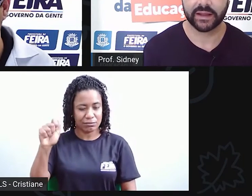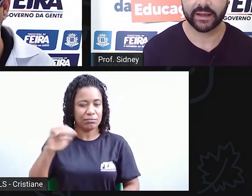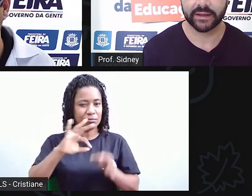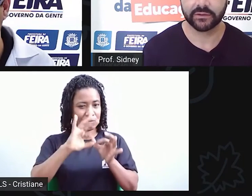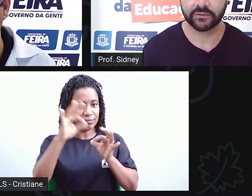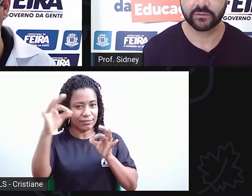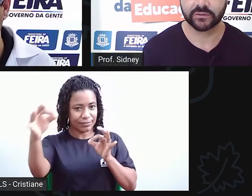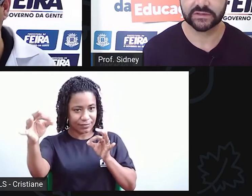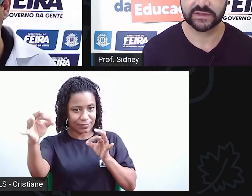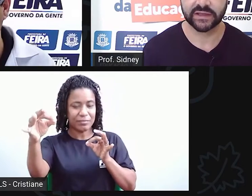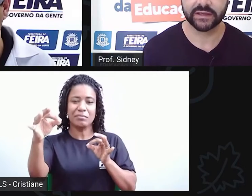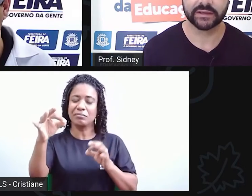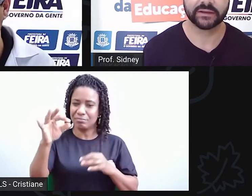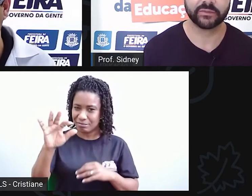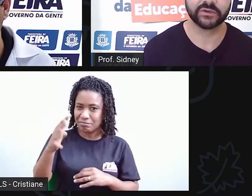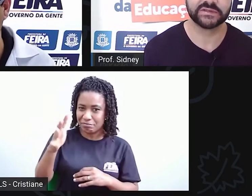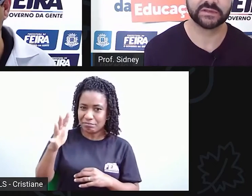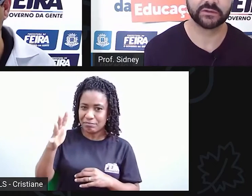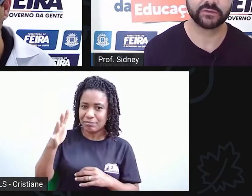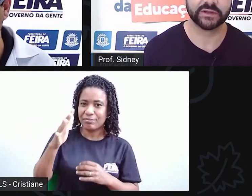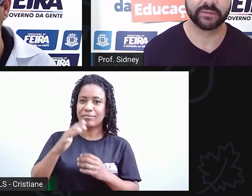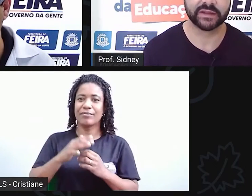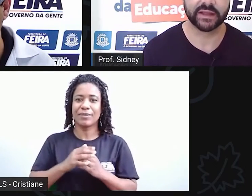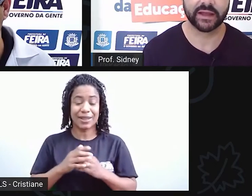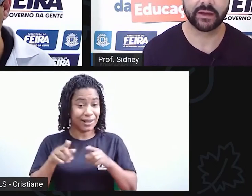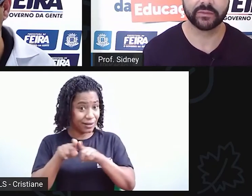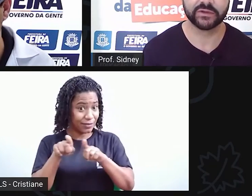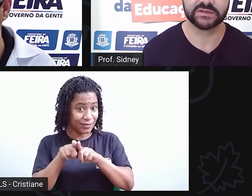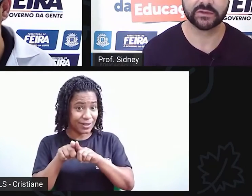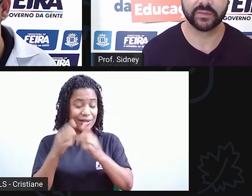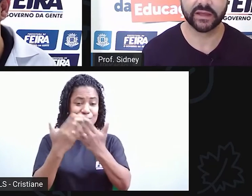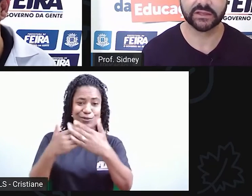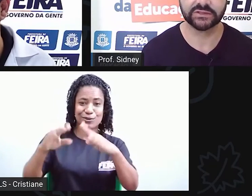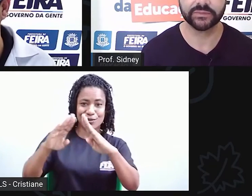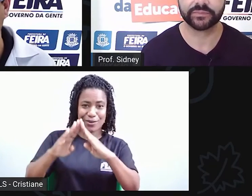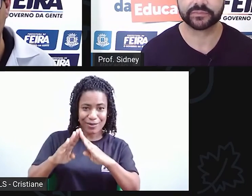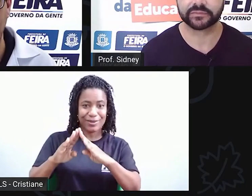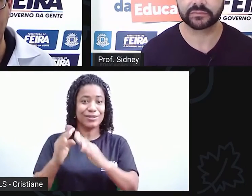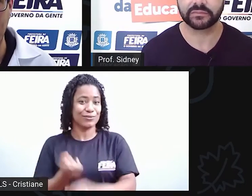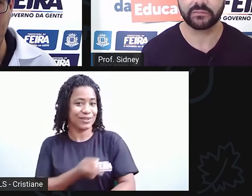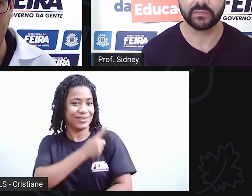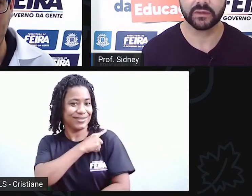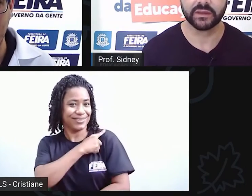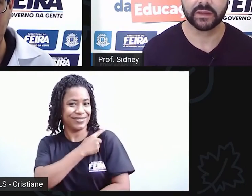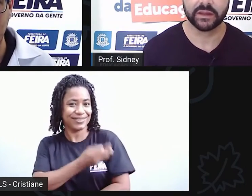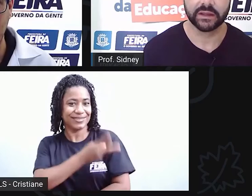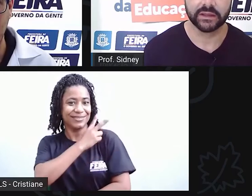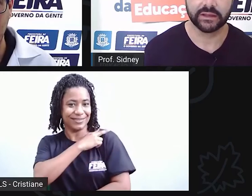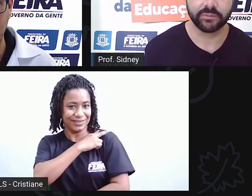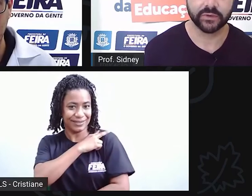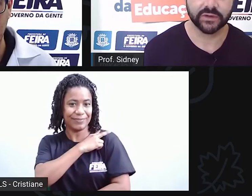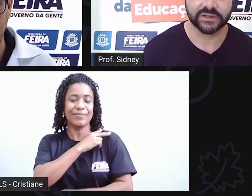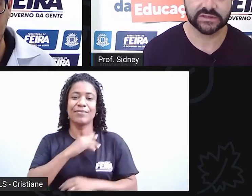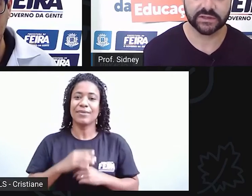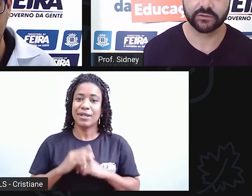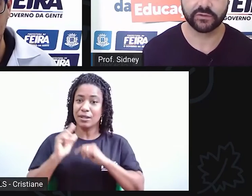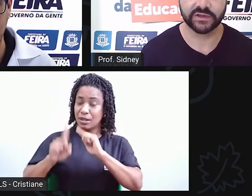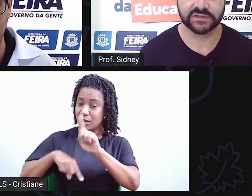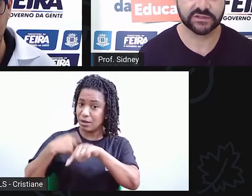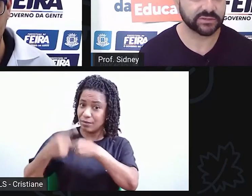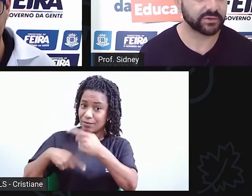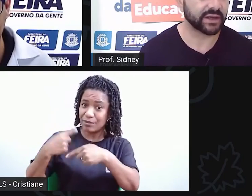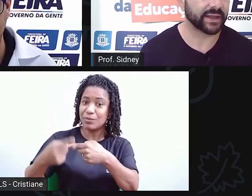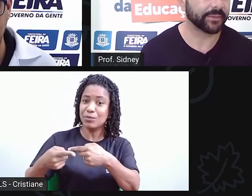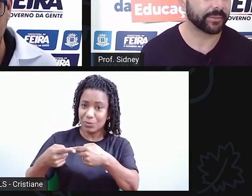Lá eu cursei o meu ensino fundamental e o ensino médio. E depois eu